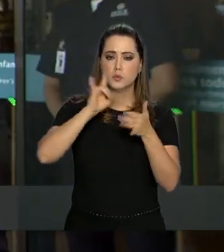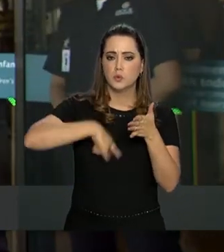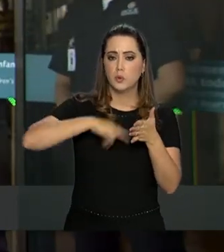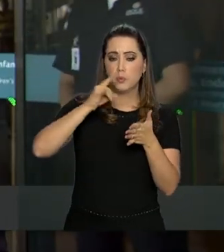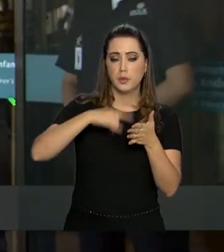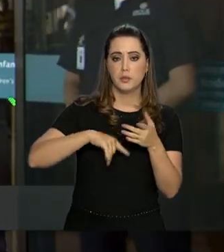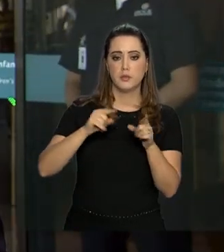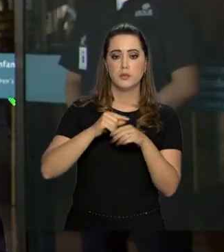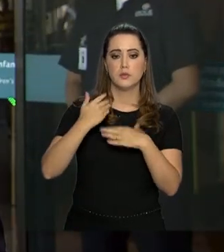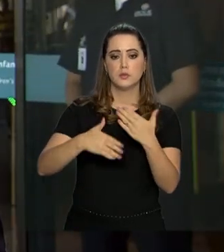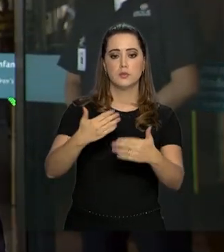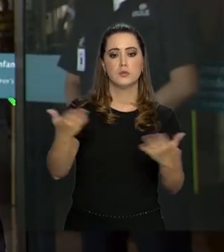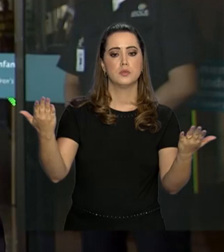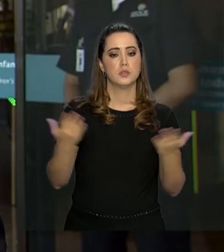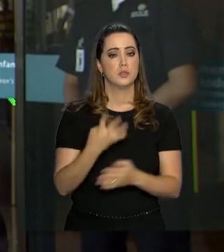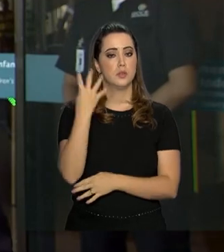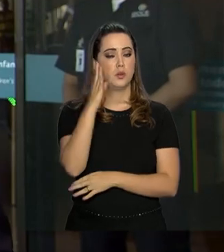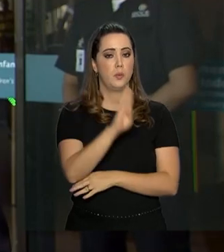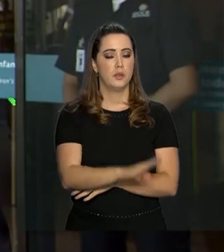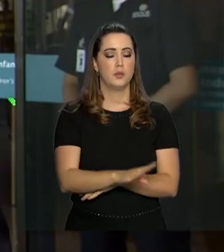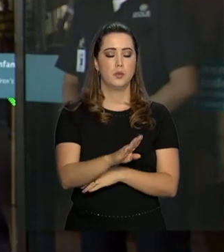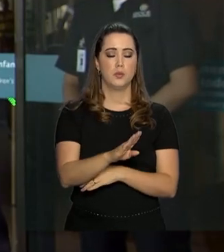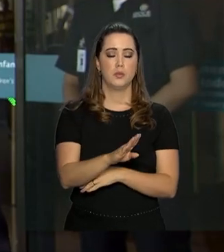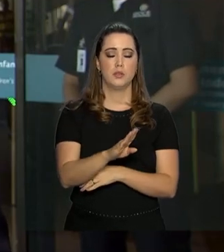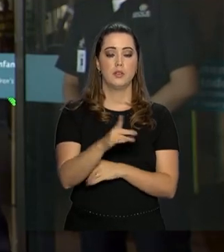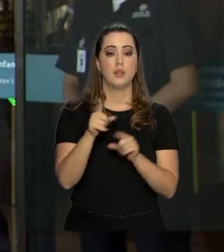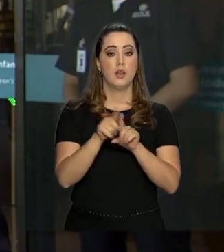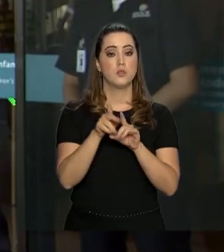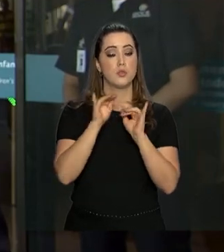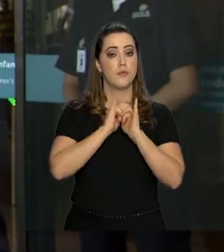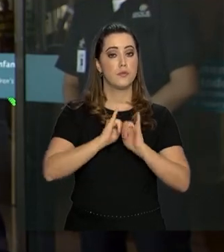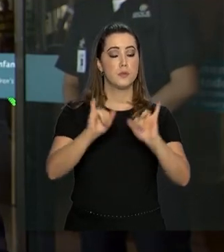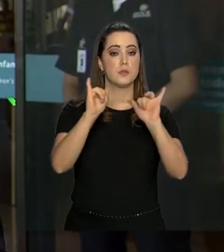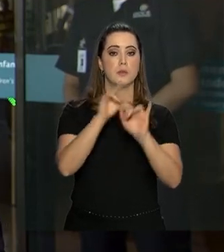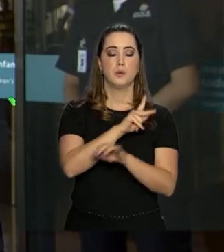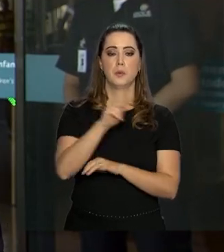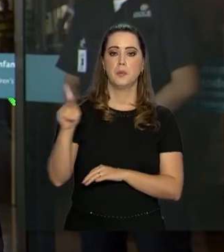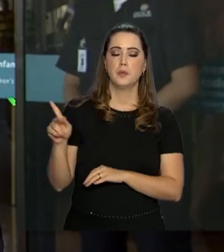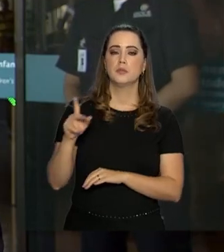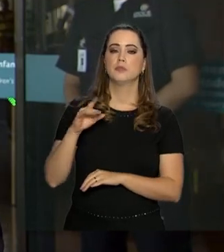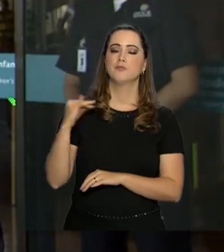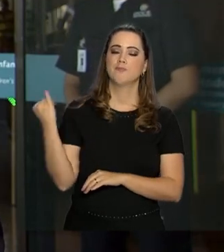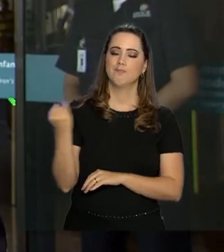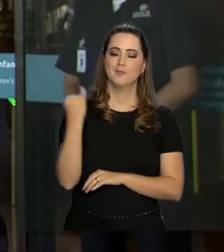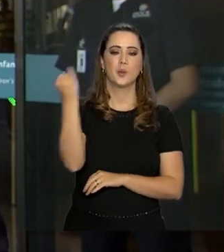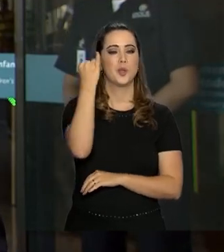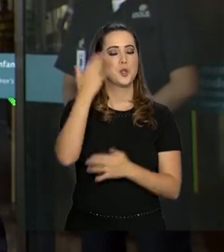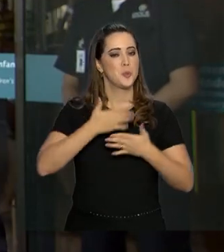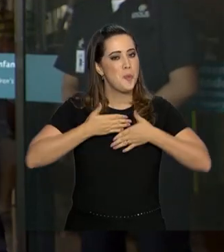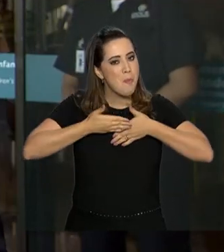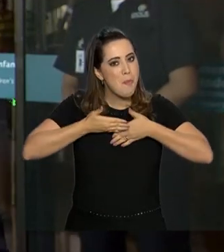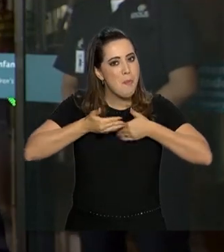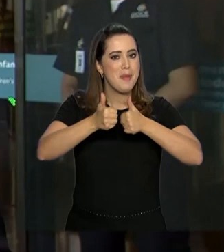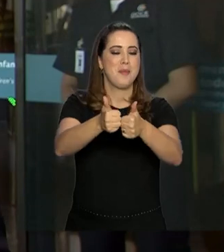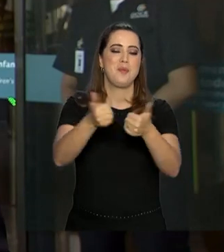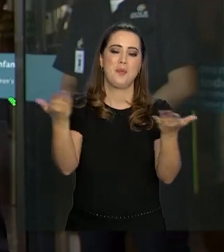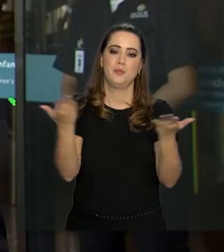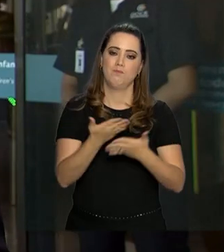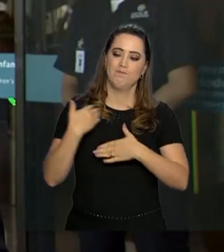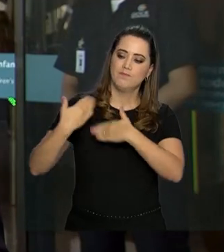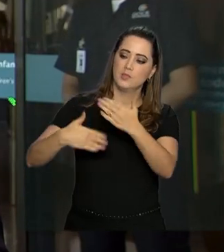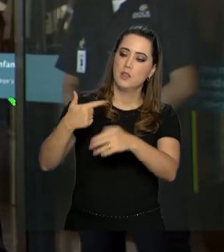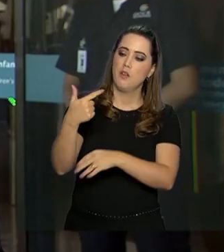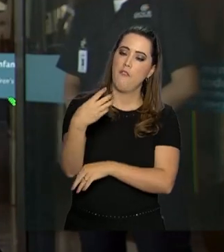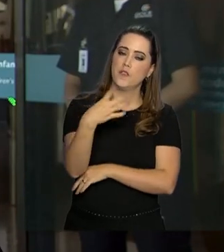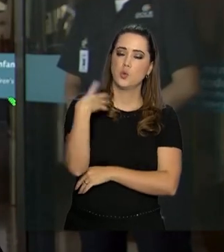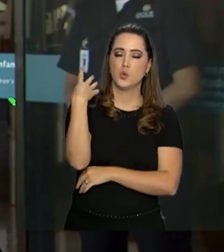divulgado agora por volta de 4 da tarde, informa que o presidente teve uma significativa melhora nas últimas